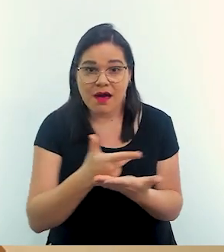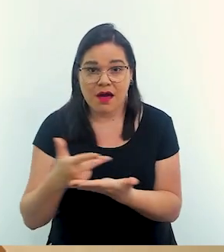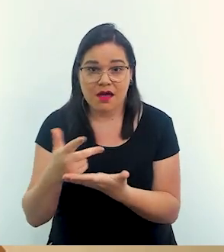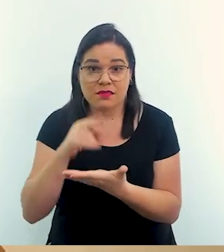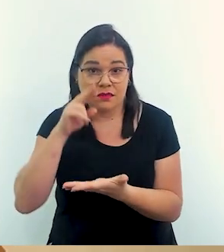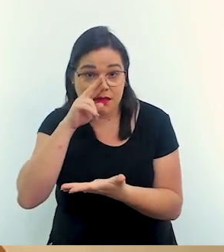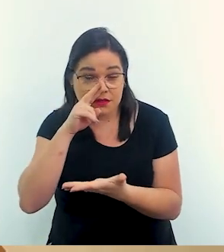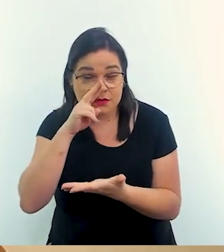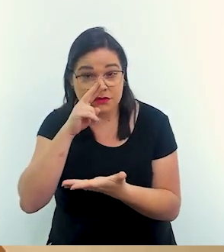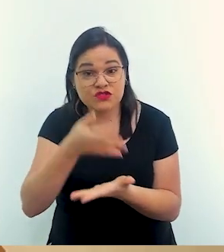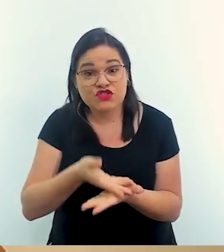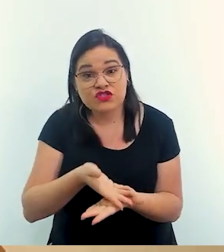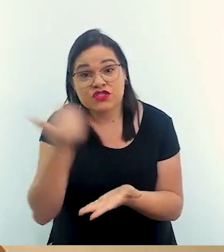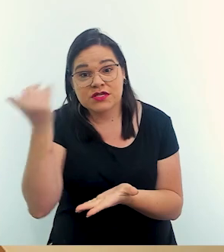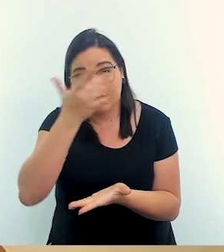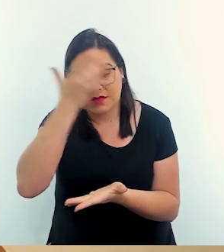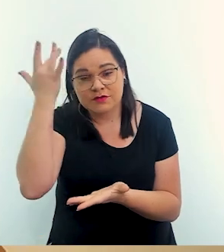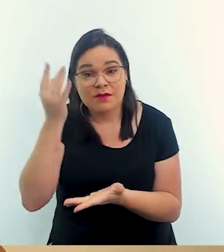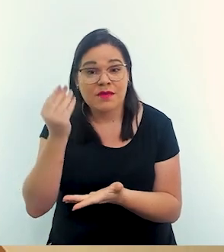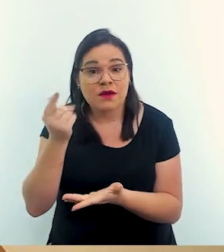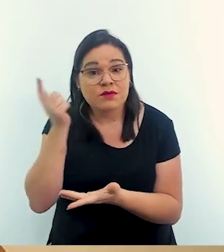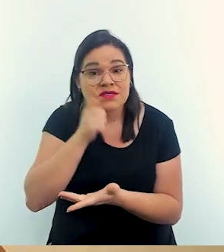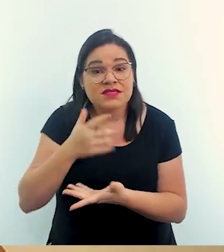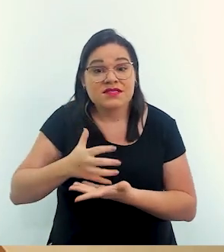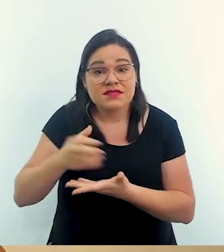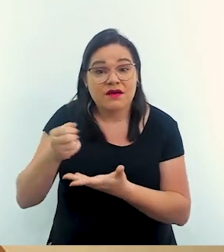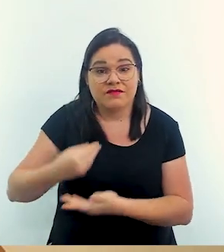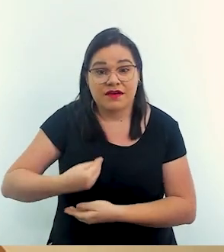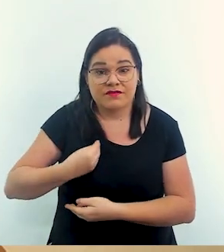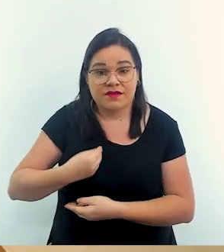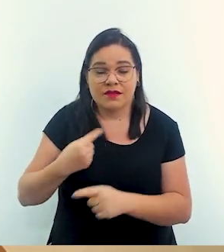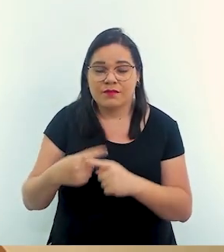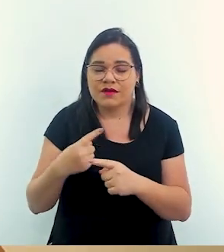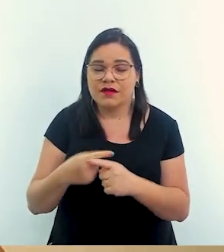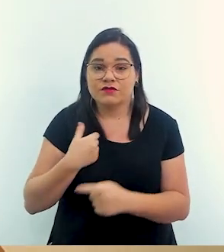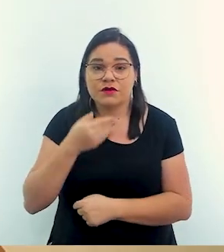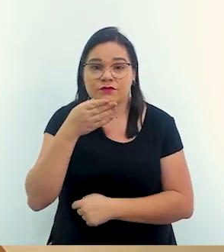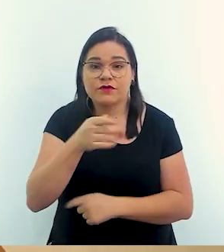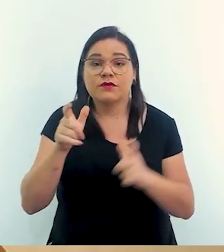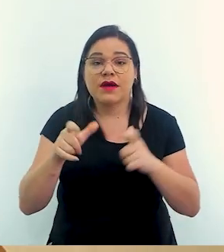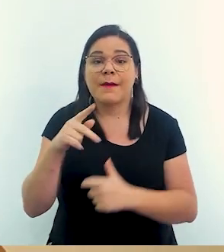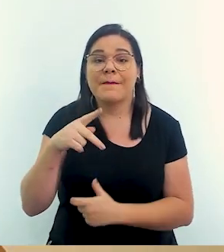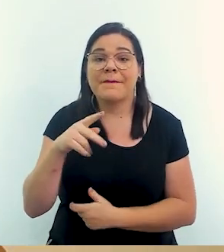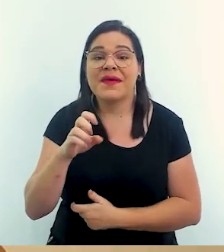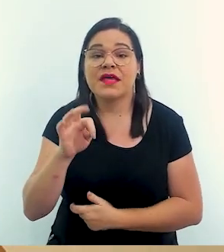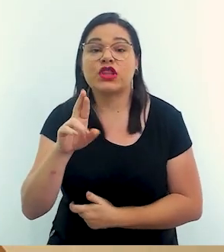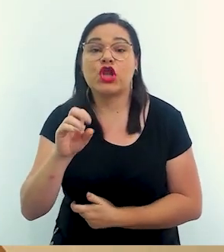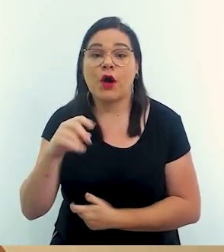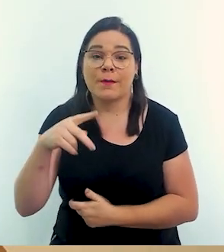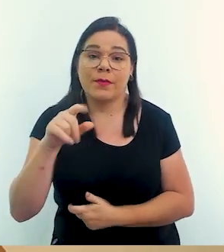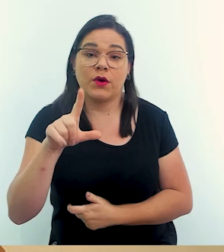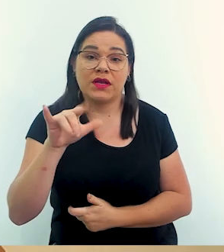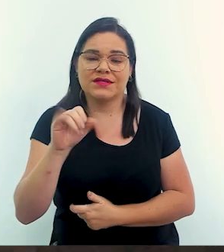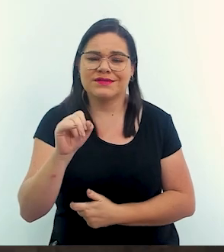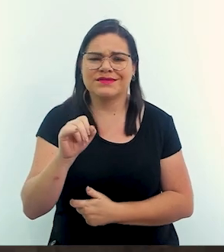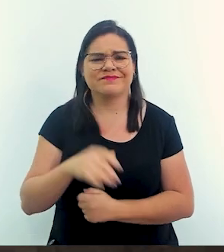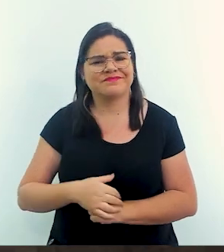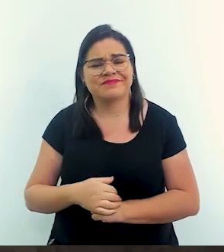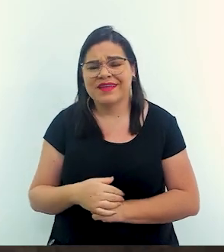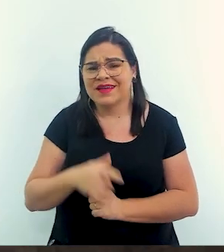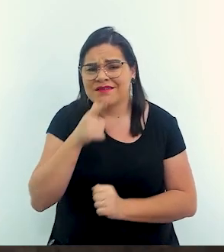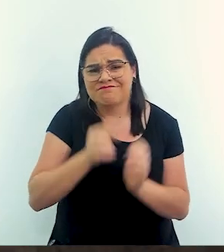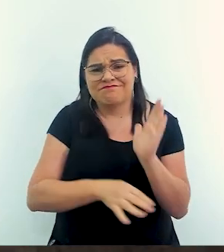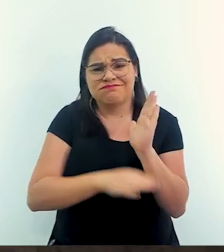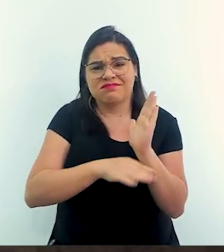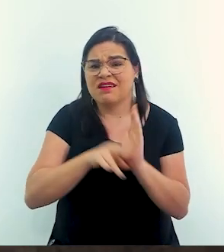retirar essas pessoas da área de risco pra que a gente preserve vidas. Porque, quantas vezes eu já não fui em Petrópolis, Lê? É. E vai acontecer de novo.